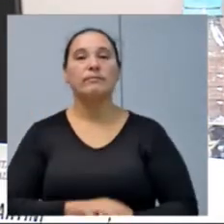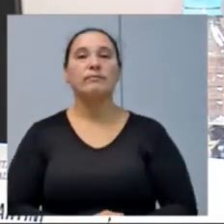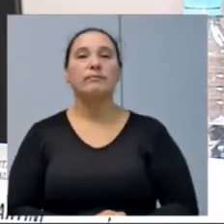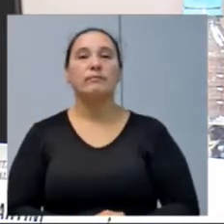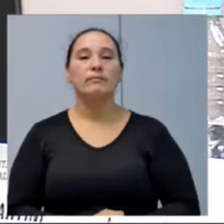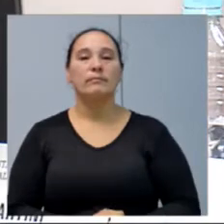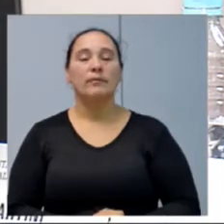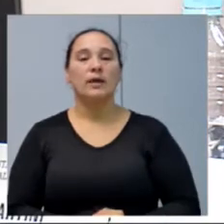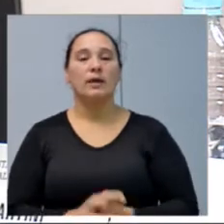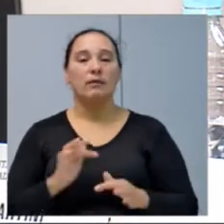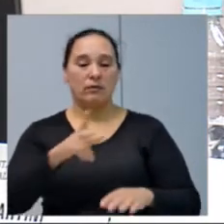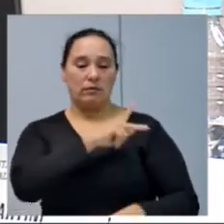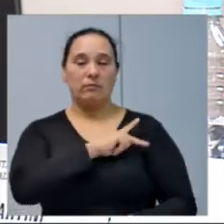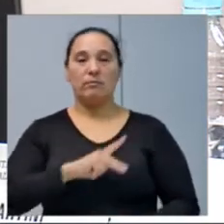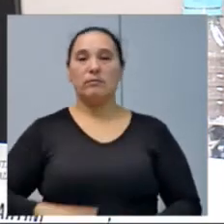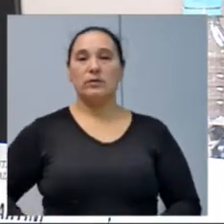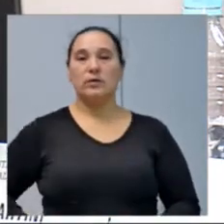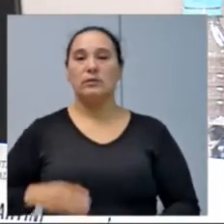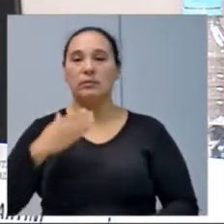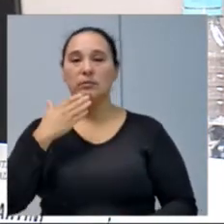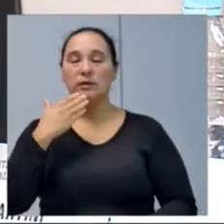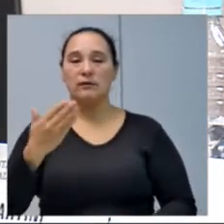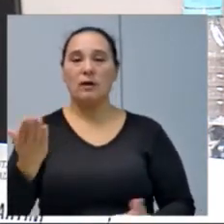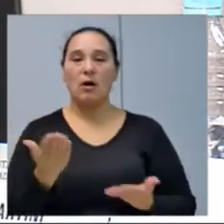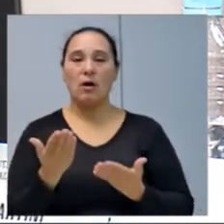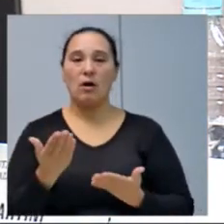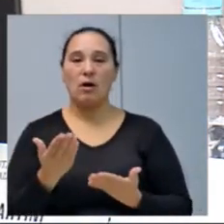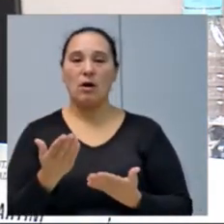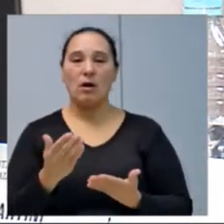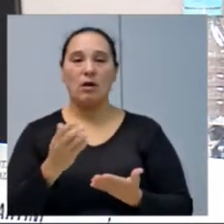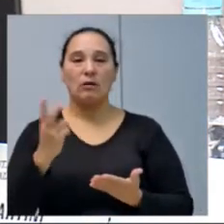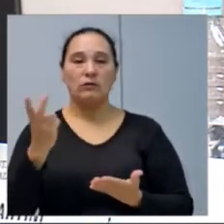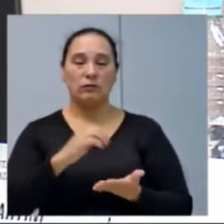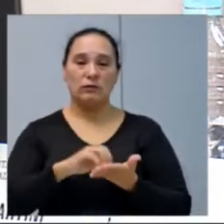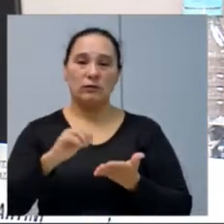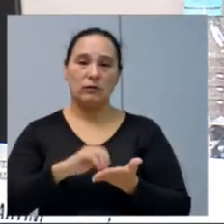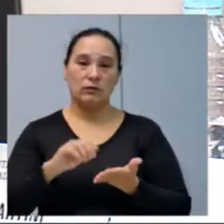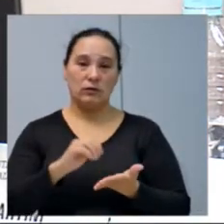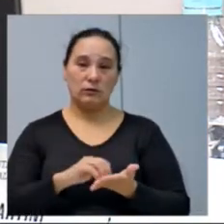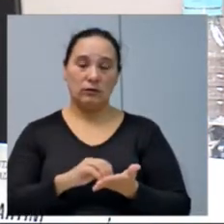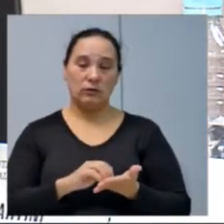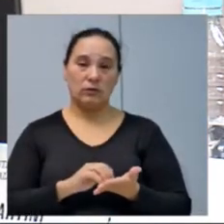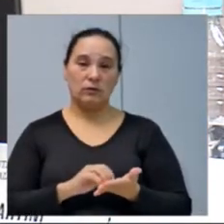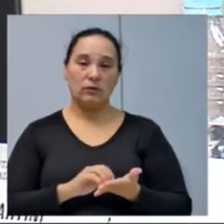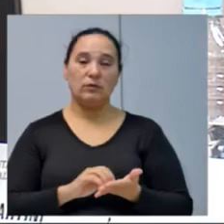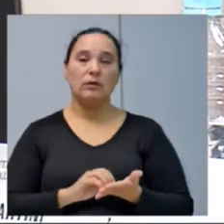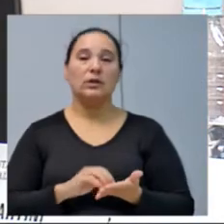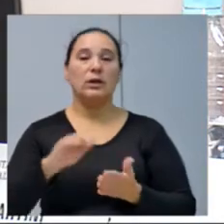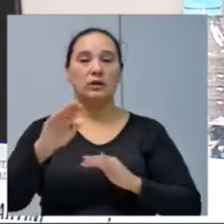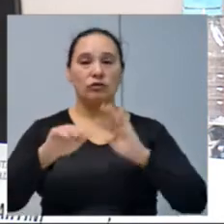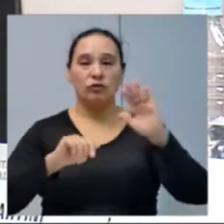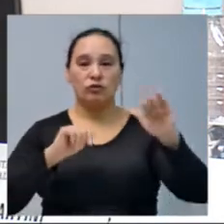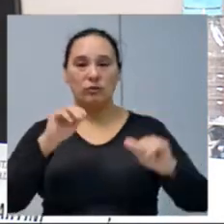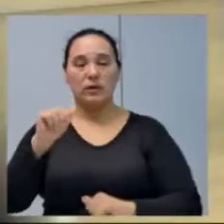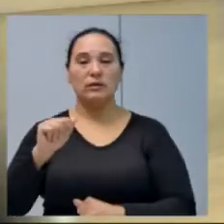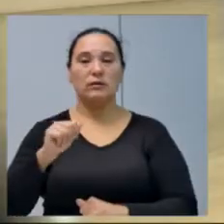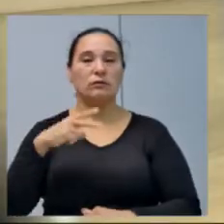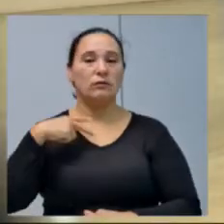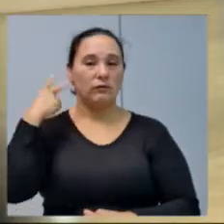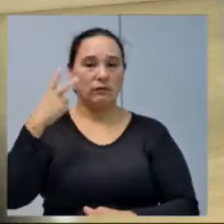No do momento da presidência, solicito agora ao segundo secretário, vereador Luiz Augusto, que proceda à chamada dos vereadores.